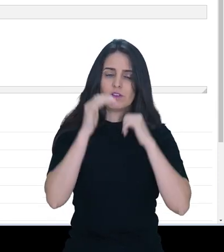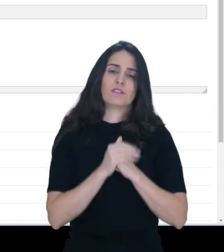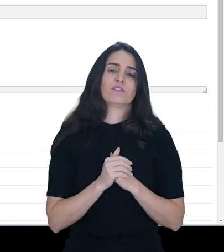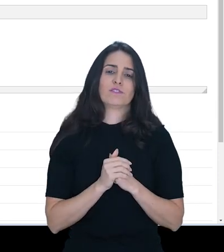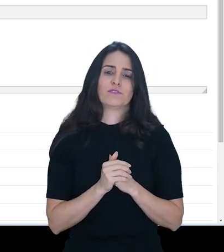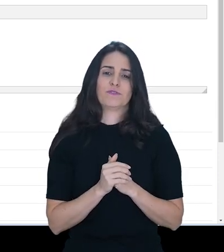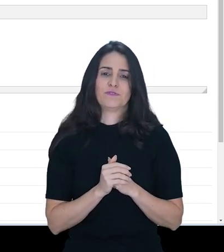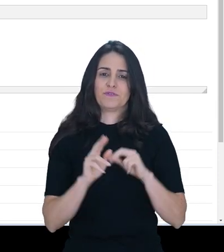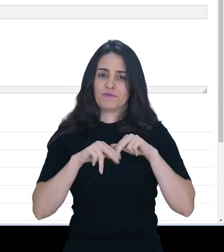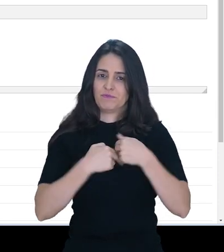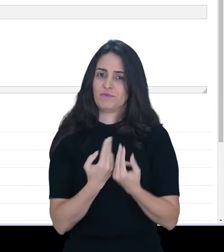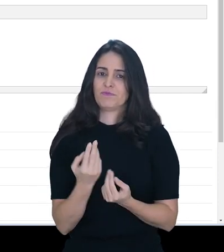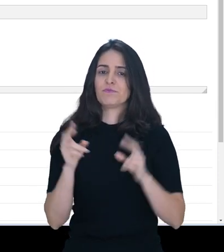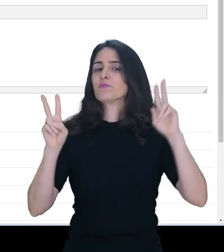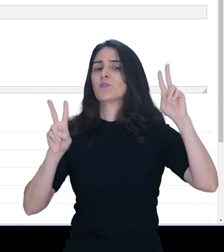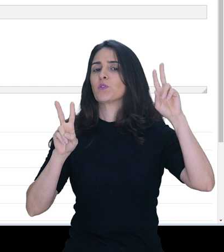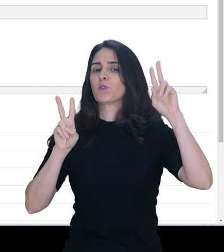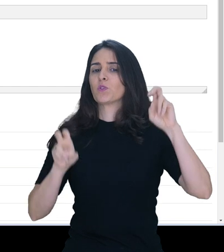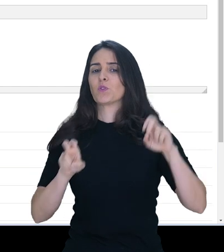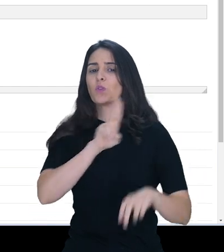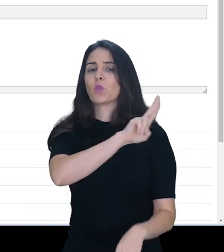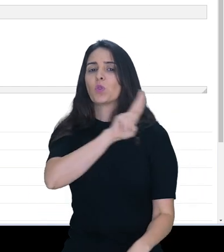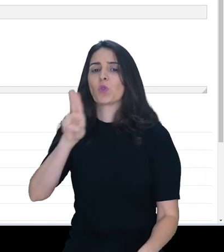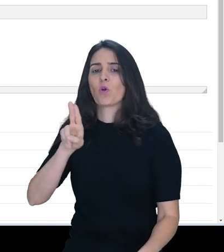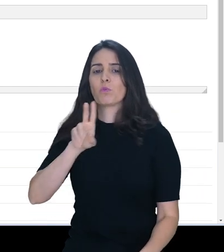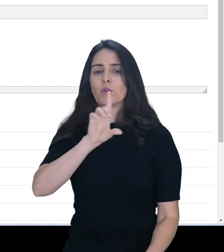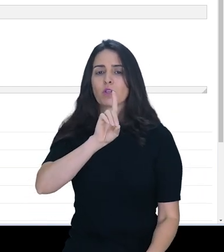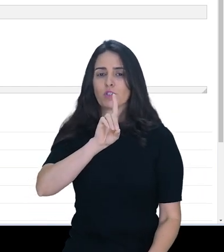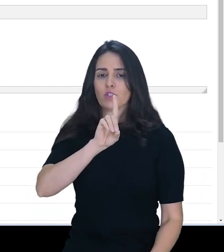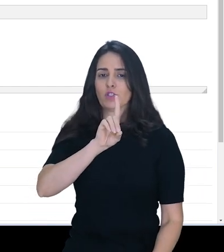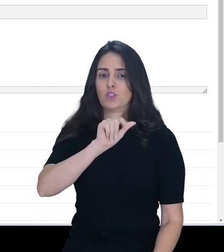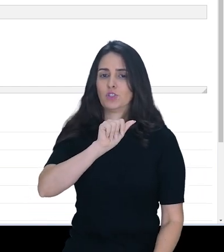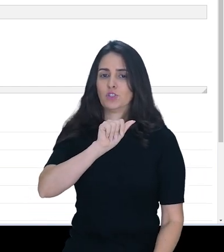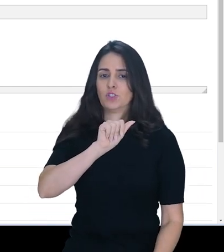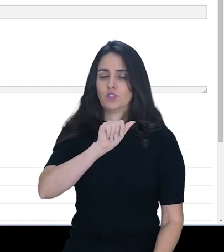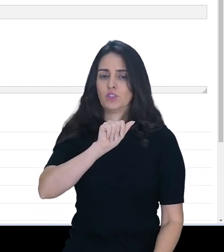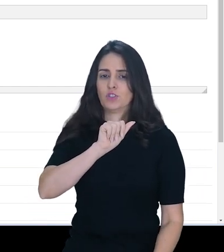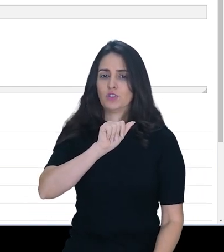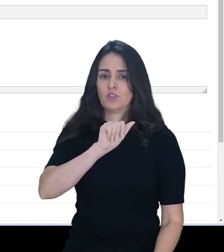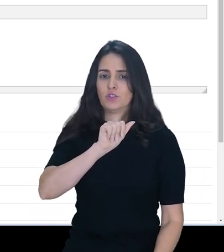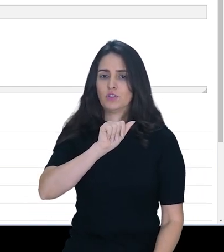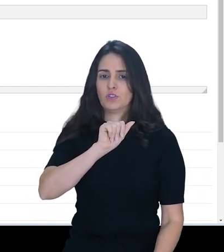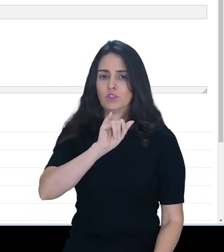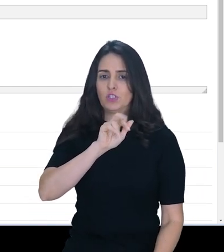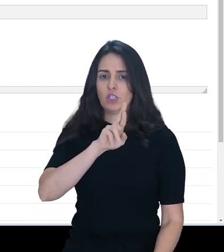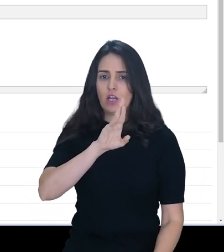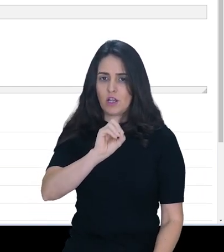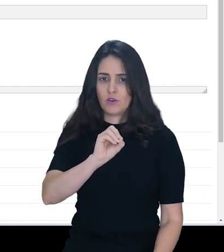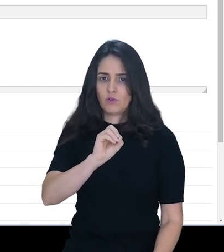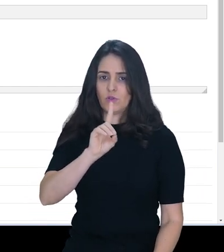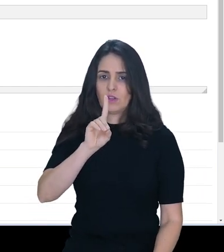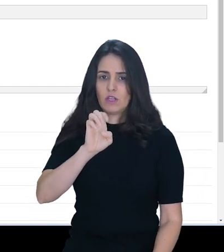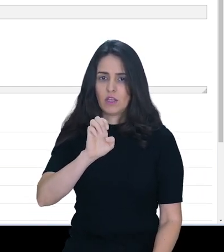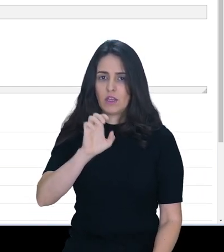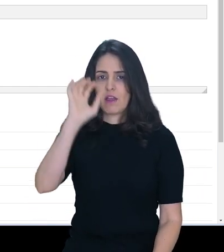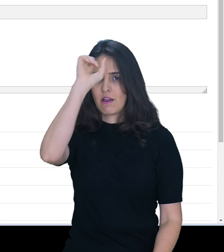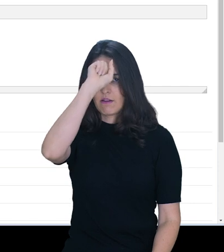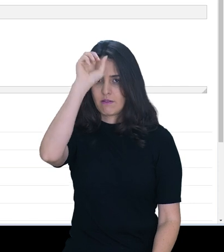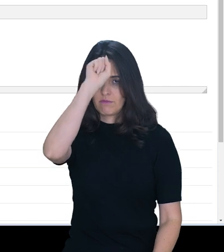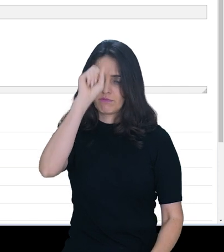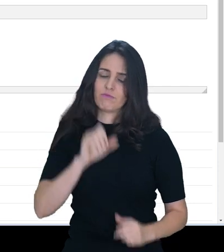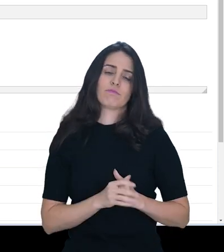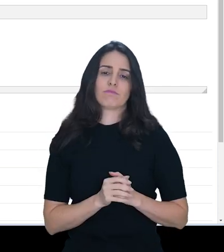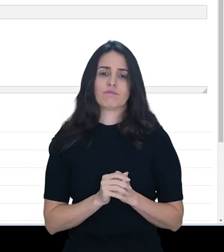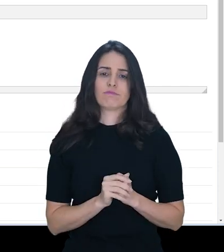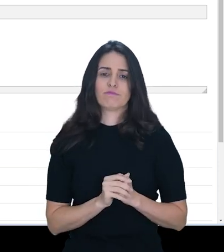um nome para o diário. Então, vou colocar aqui, diário de aprendizagem. E aí nós temos uma